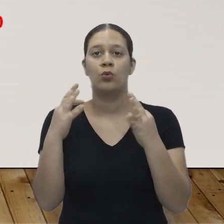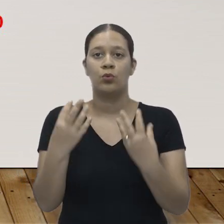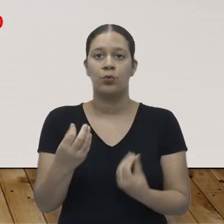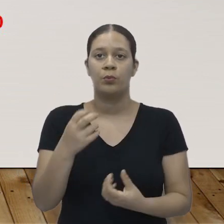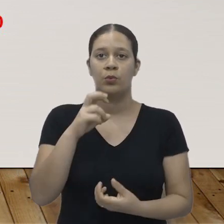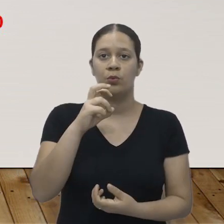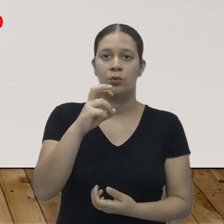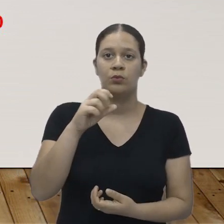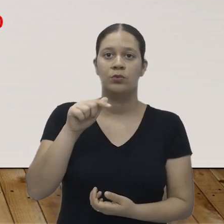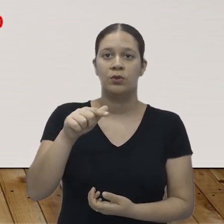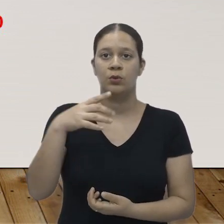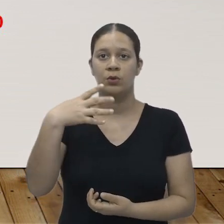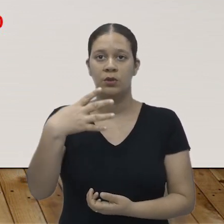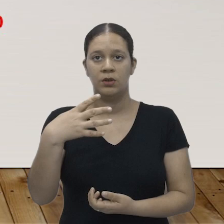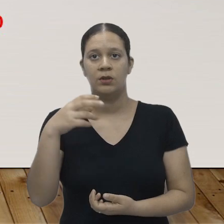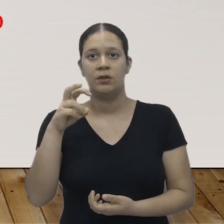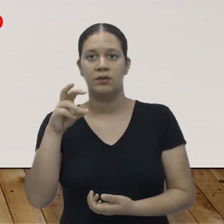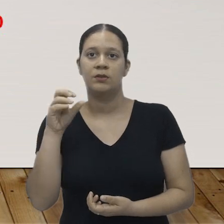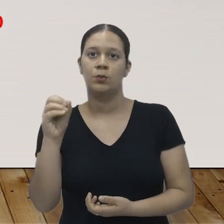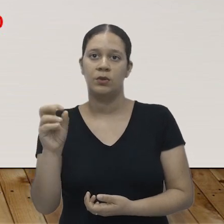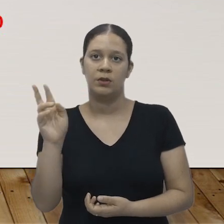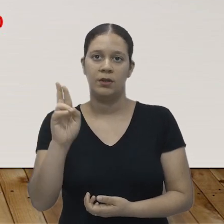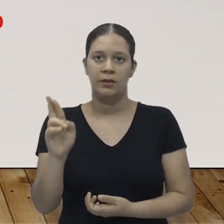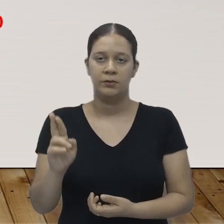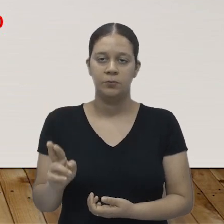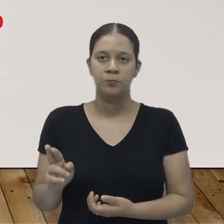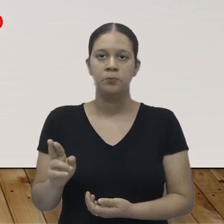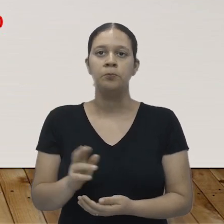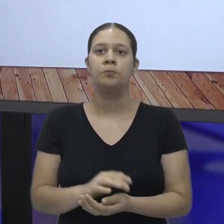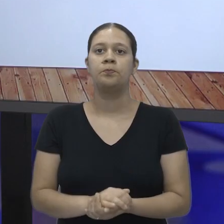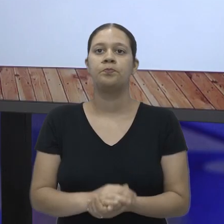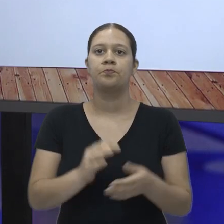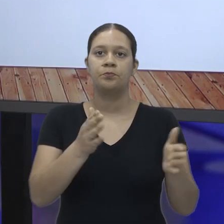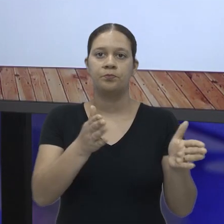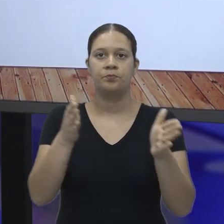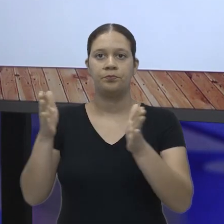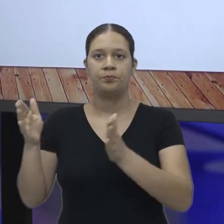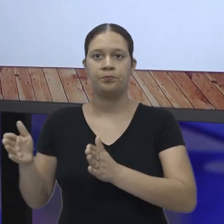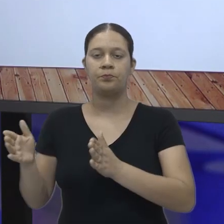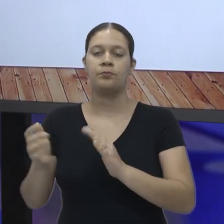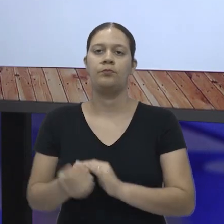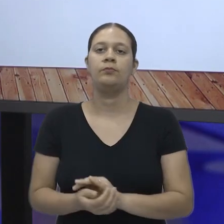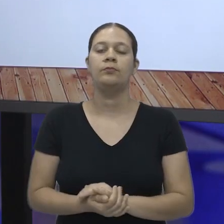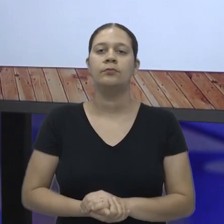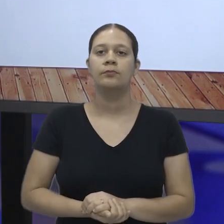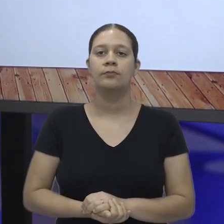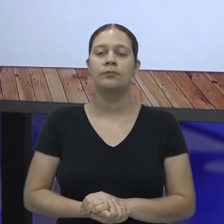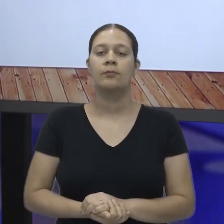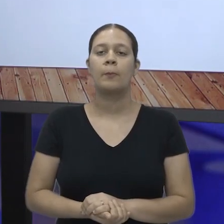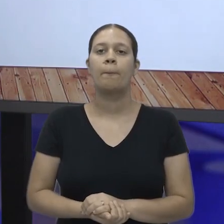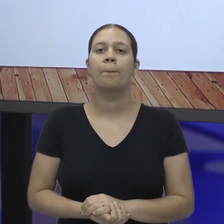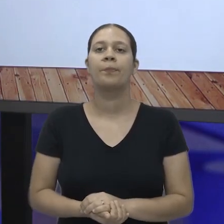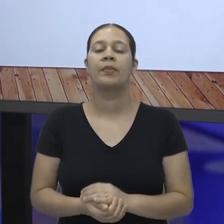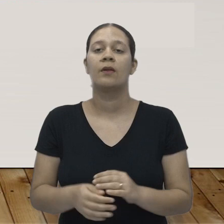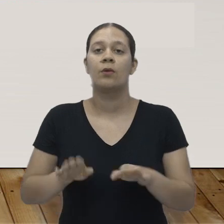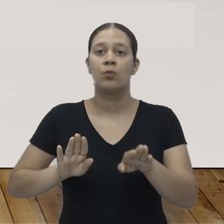com um prejuízo total de R 5.450 Vamos para a nossa próxima questão.